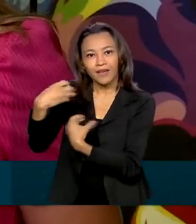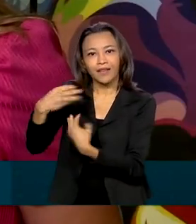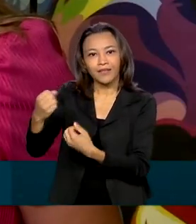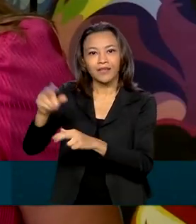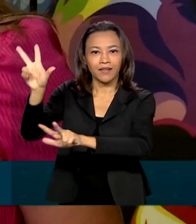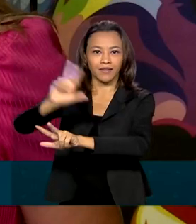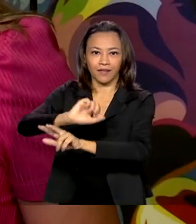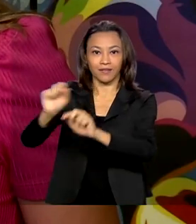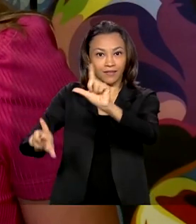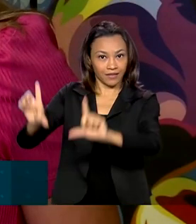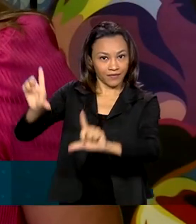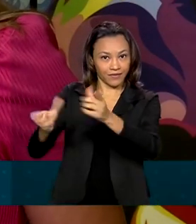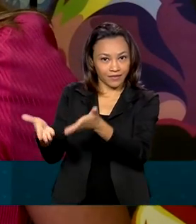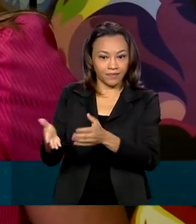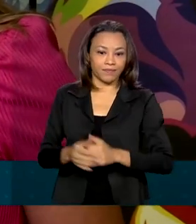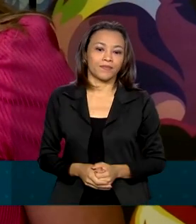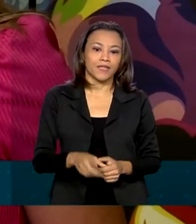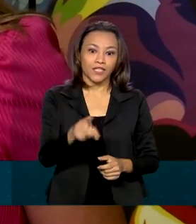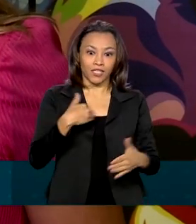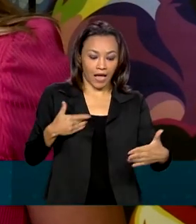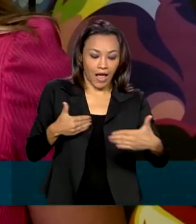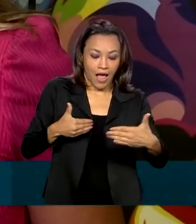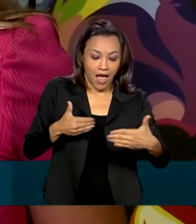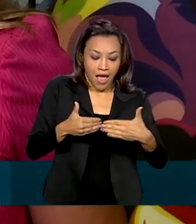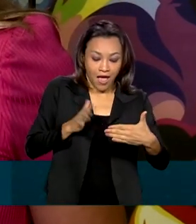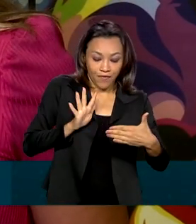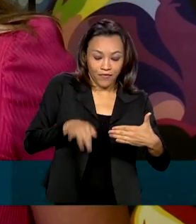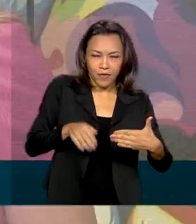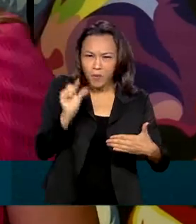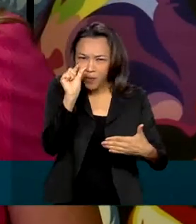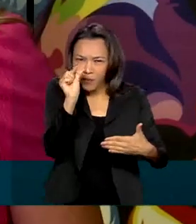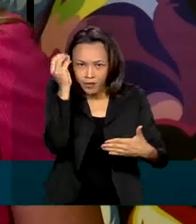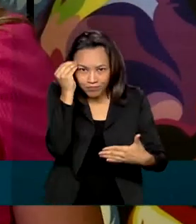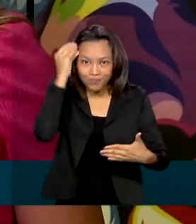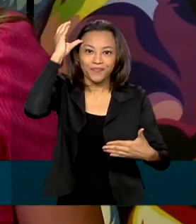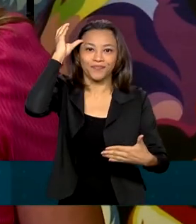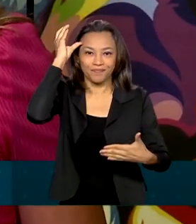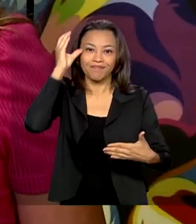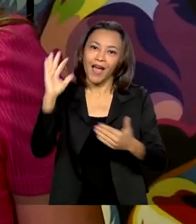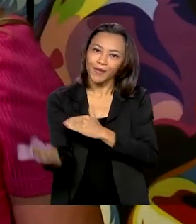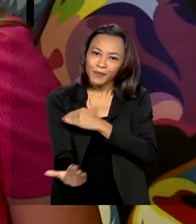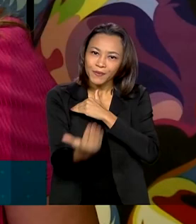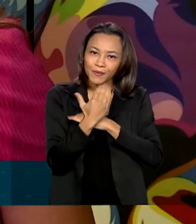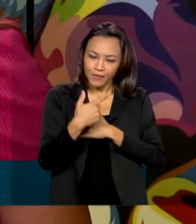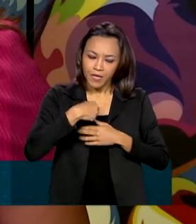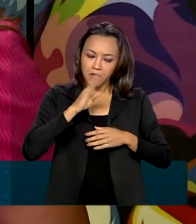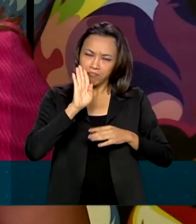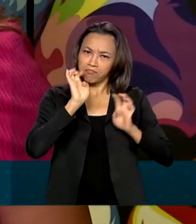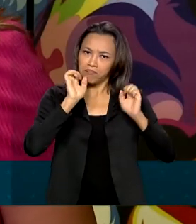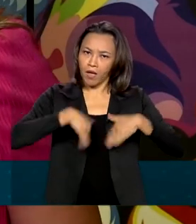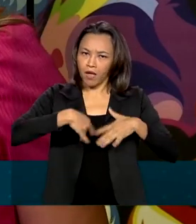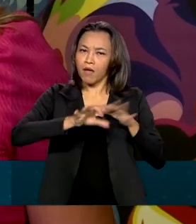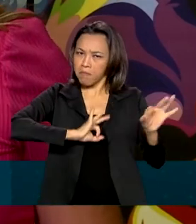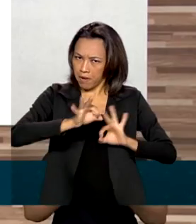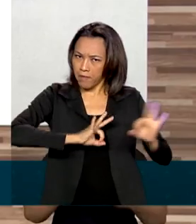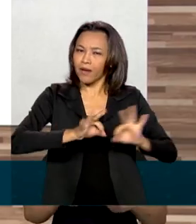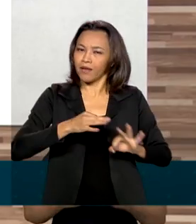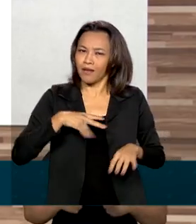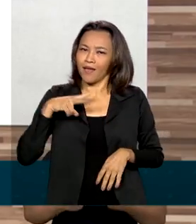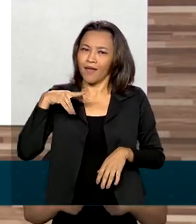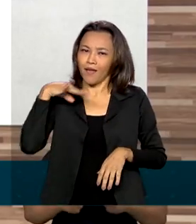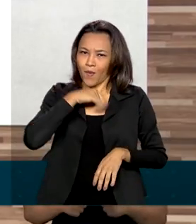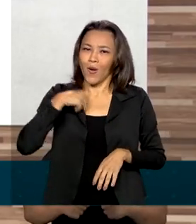Já está na reta final, né? Então, querendo ou um pouquinho de conhecimento a mais. Estou bem confiante, me preparei bem, acho que agora vai.